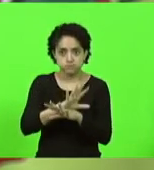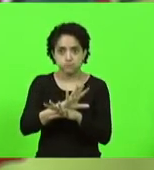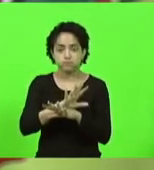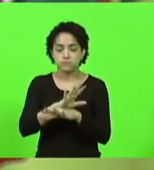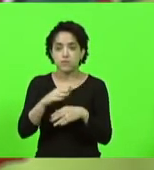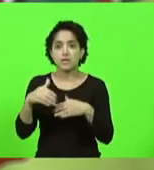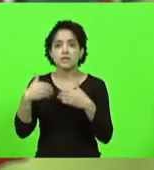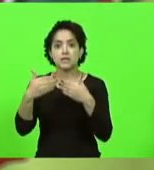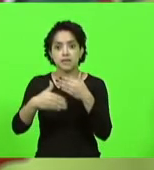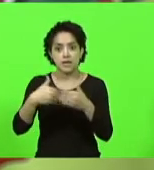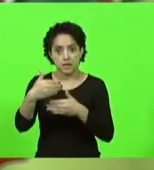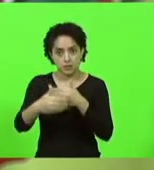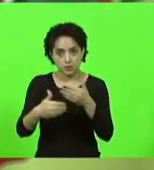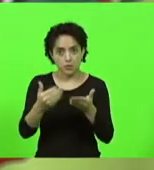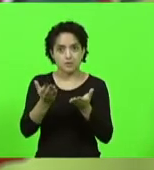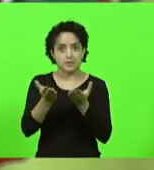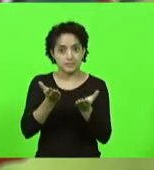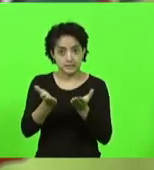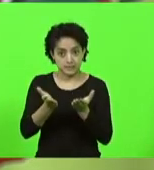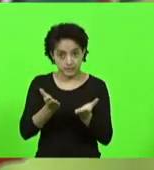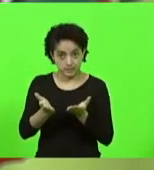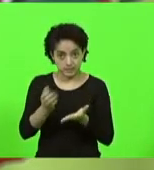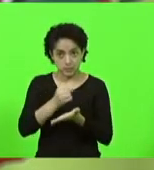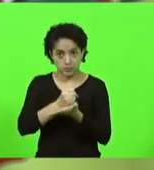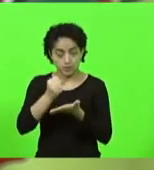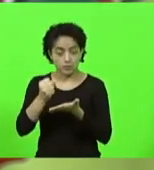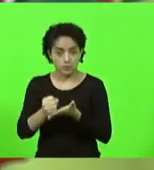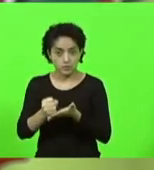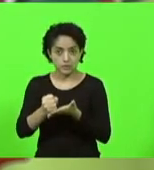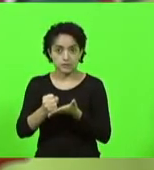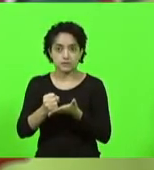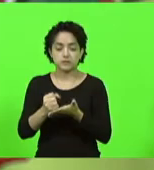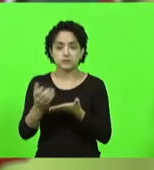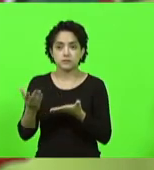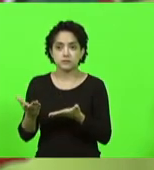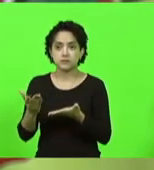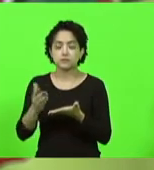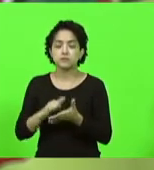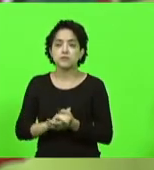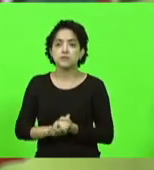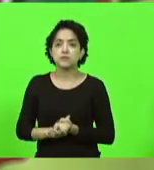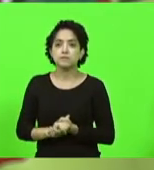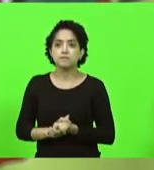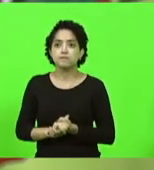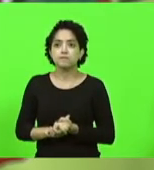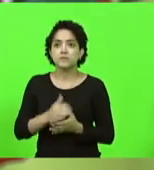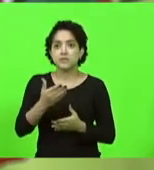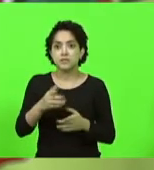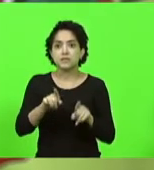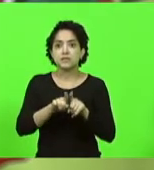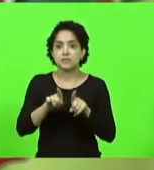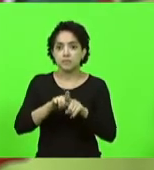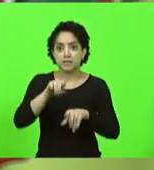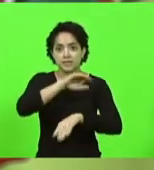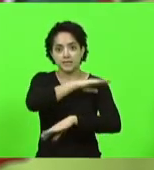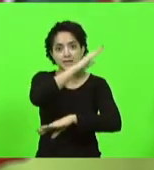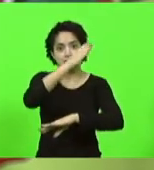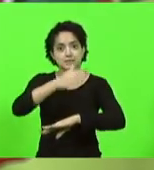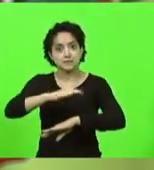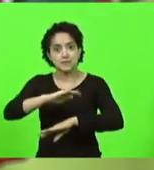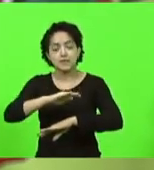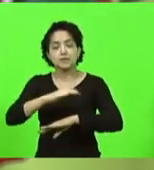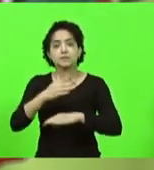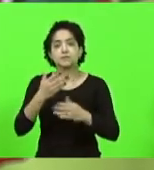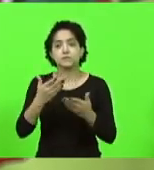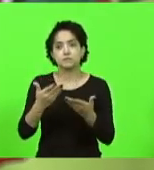passar para a fase de licitação de contratação de obra e da mesma forma a dona Francisca. E à medida que